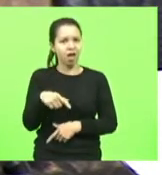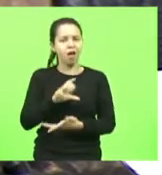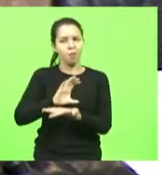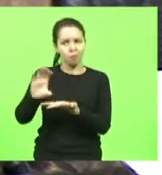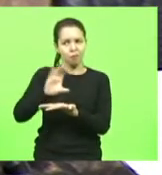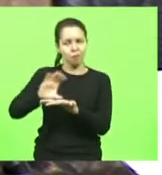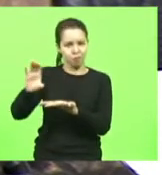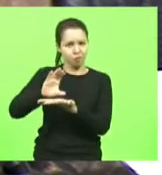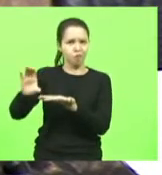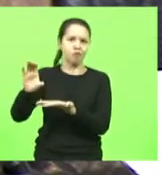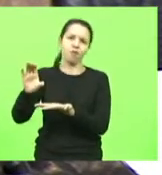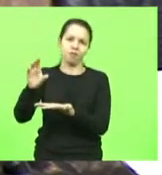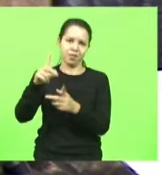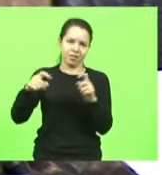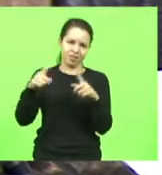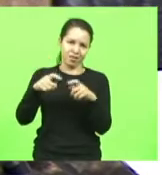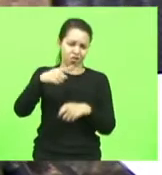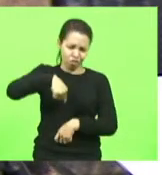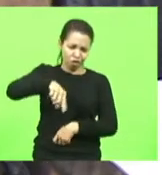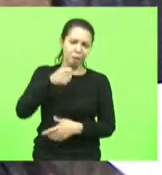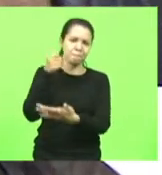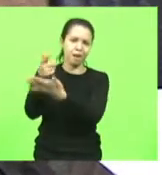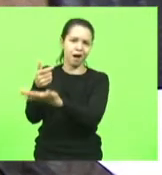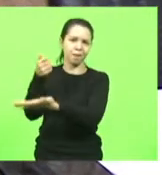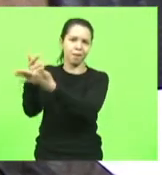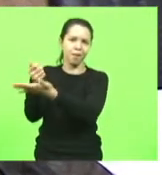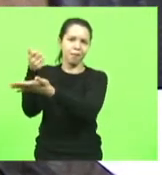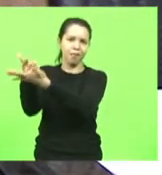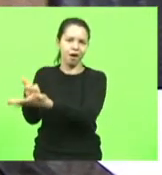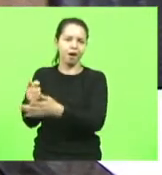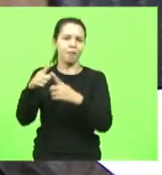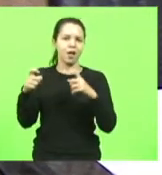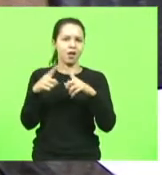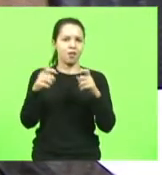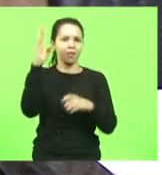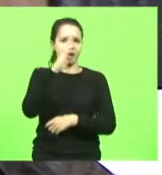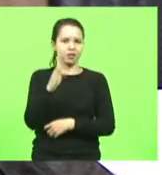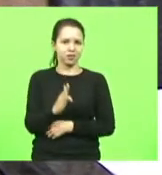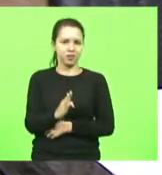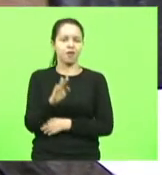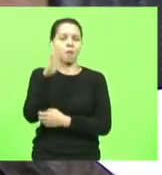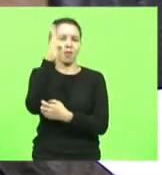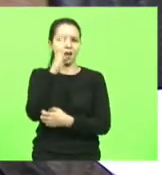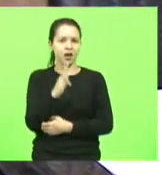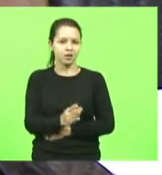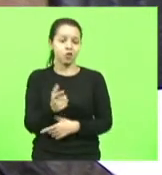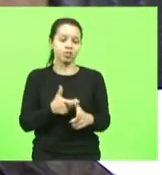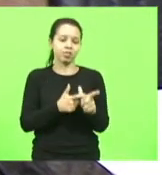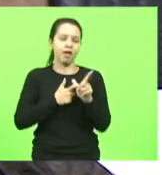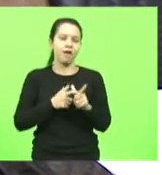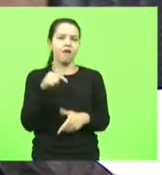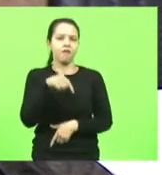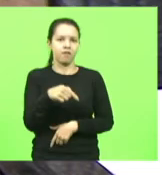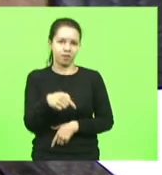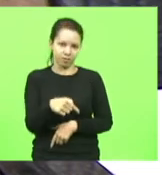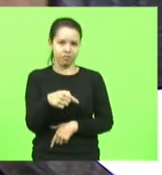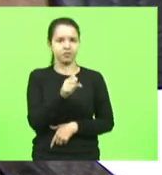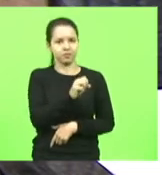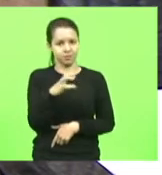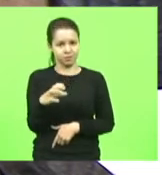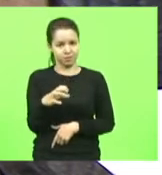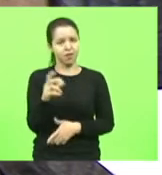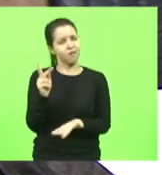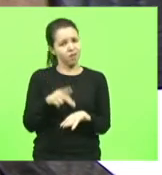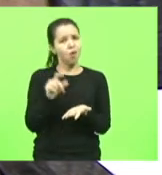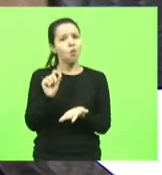Nós pagamos Brasília, pagamos Brasil e o Brasil deve para Santa Catarina. Então, na verdade, é só um retorno